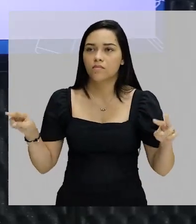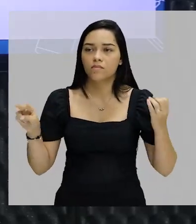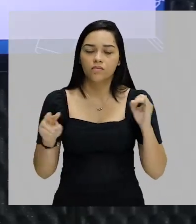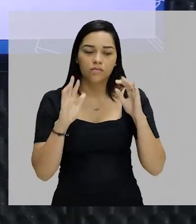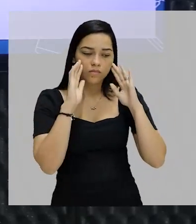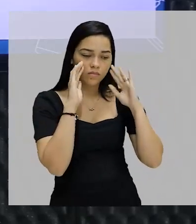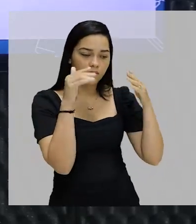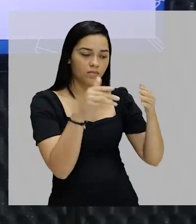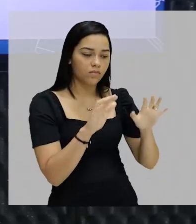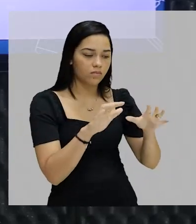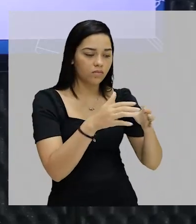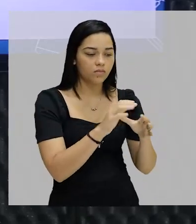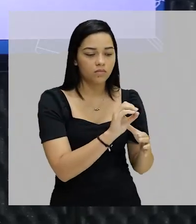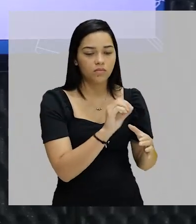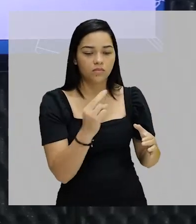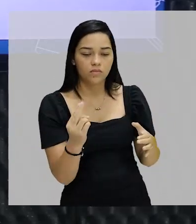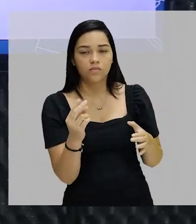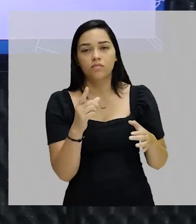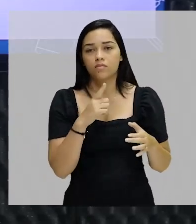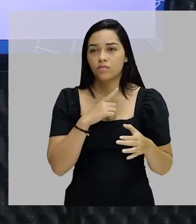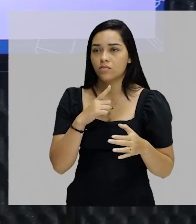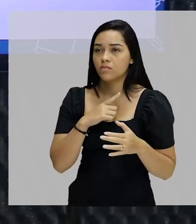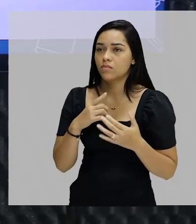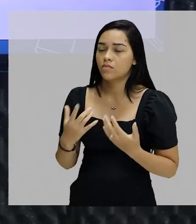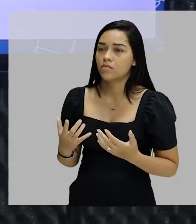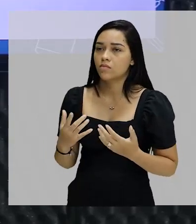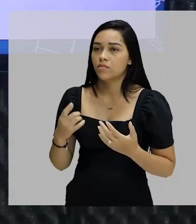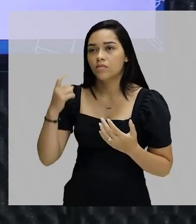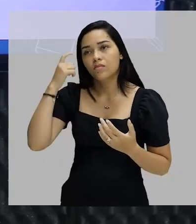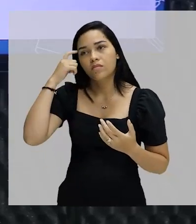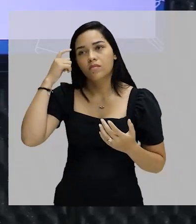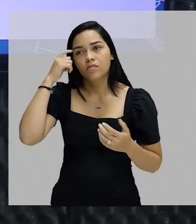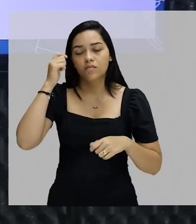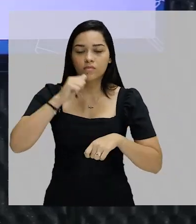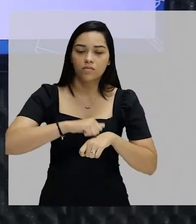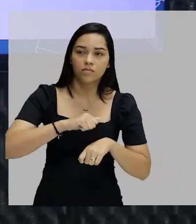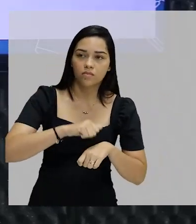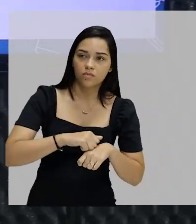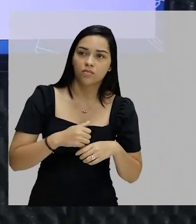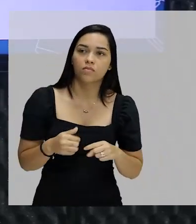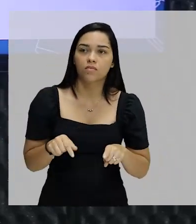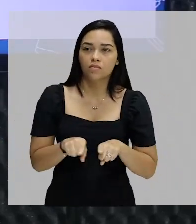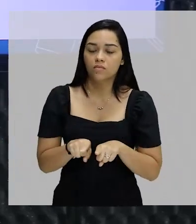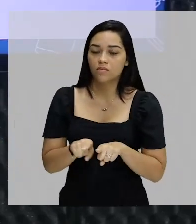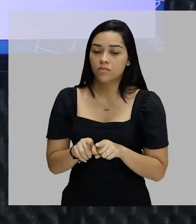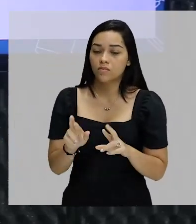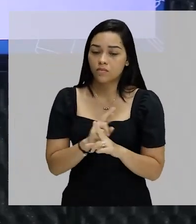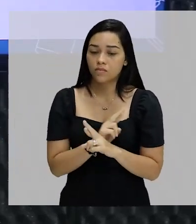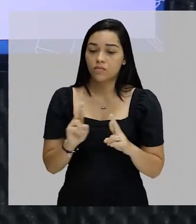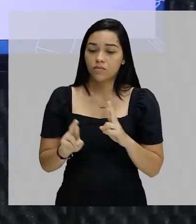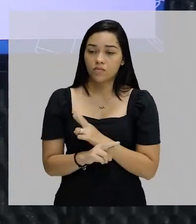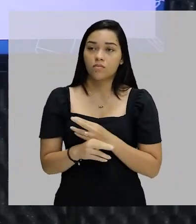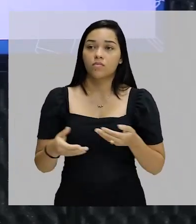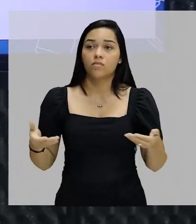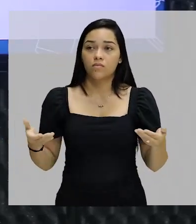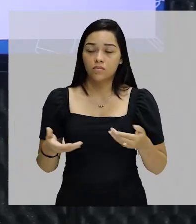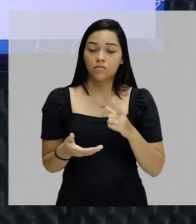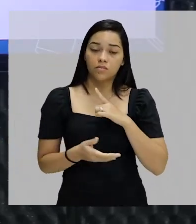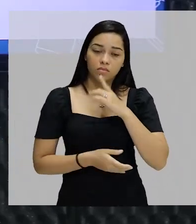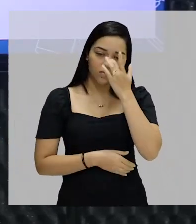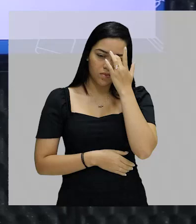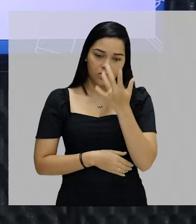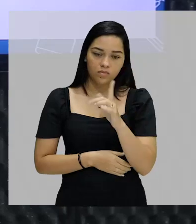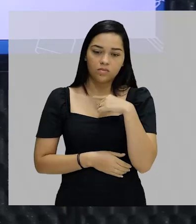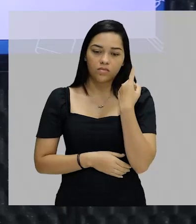voltada para o grupo ou para o indivíduo, existe a ideia de pobreza no sentido absoluto e também relativo. Agora, fica mais